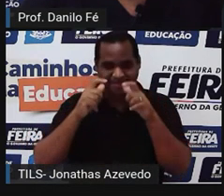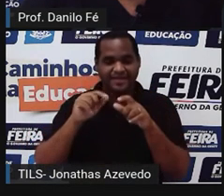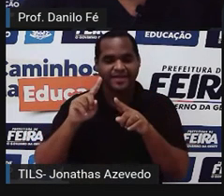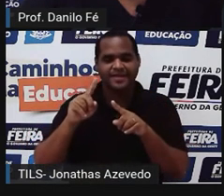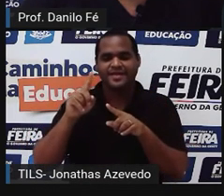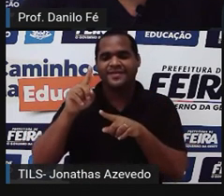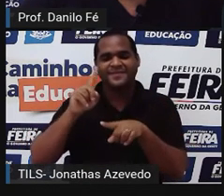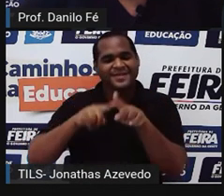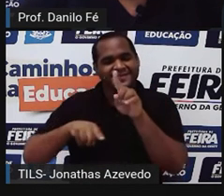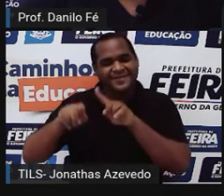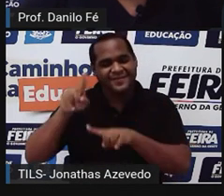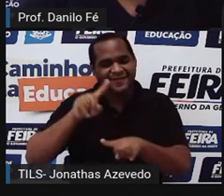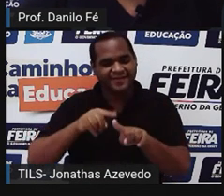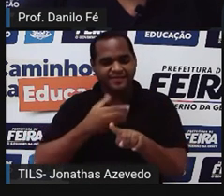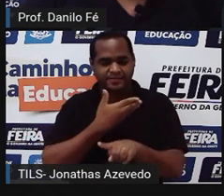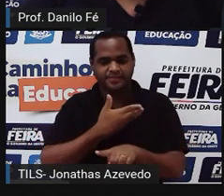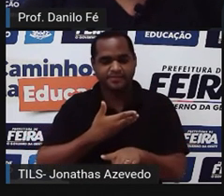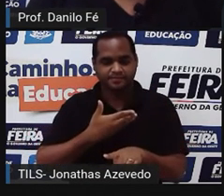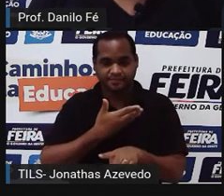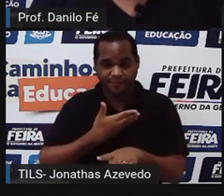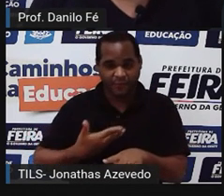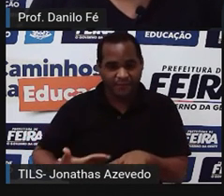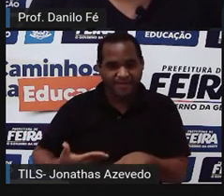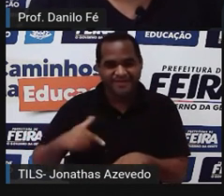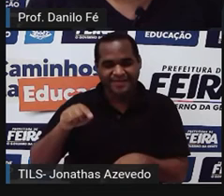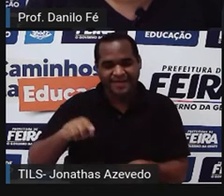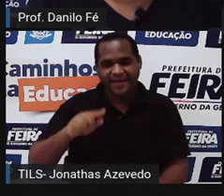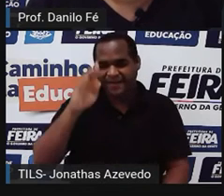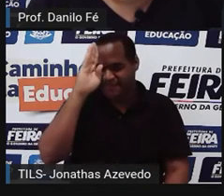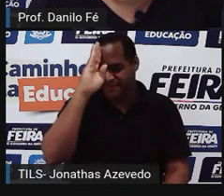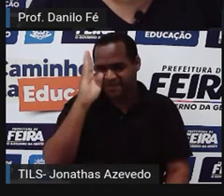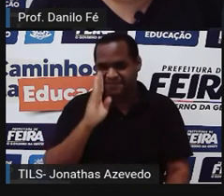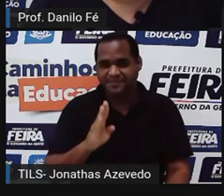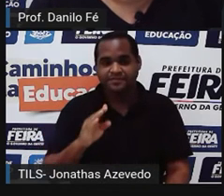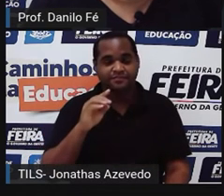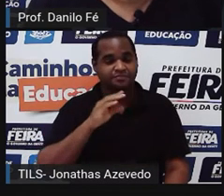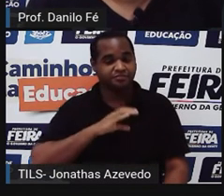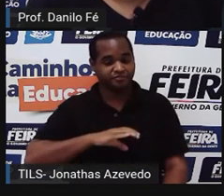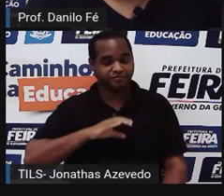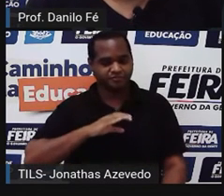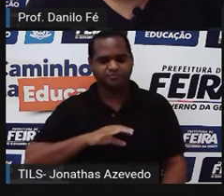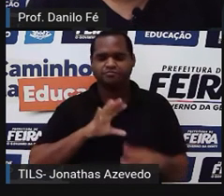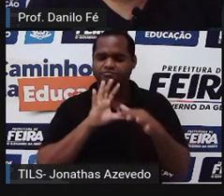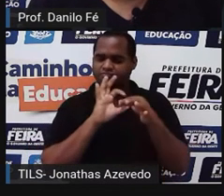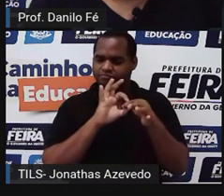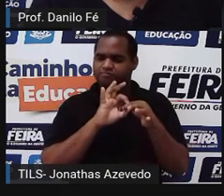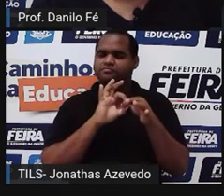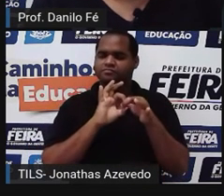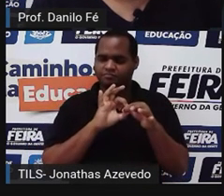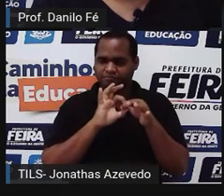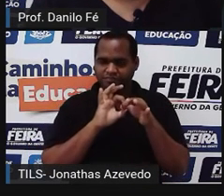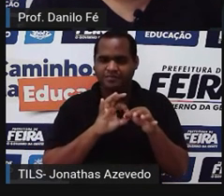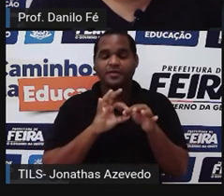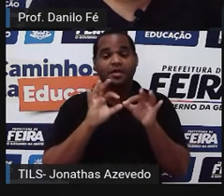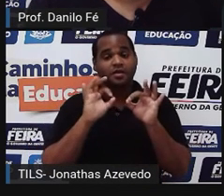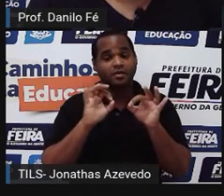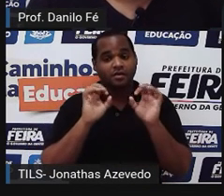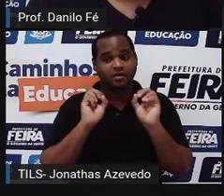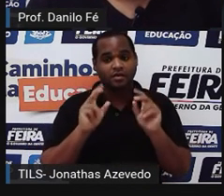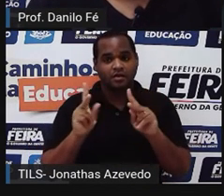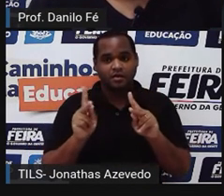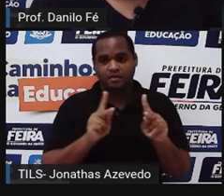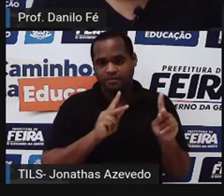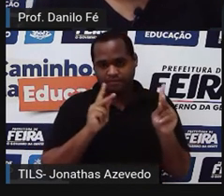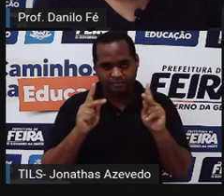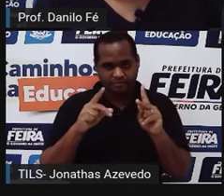governante do Brasil. Bem, em Portugal as cortes são reunidas, né? E eles